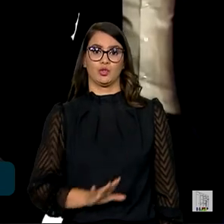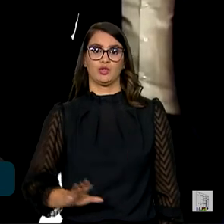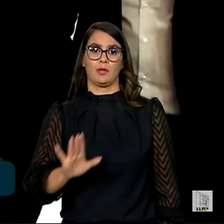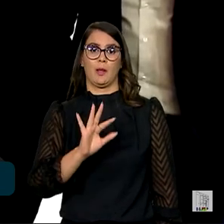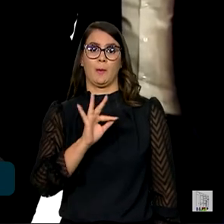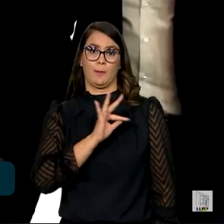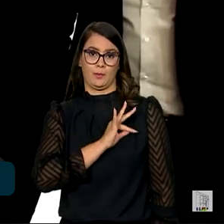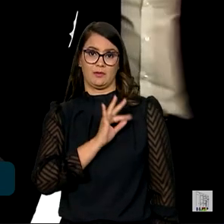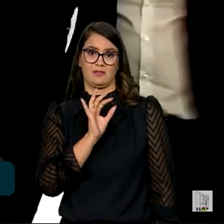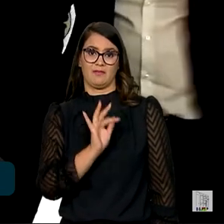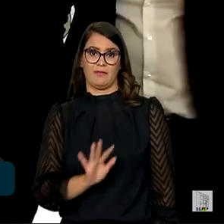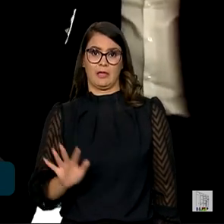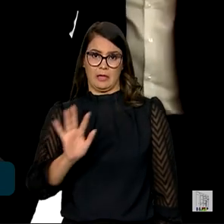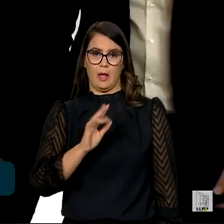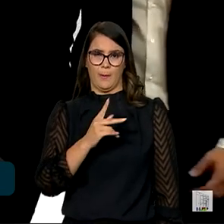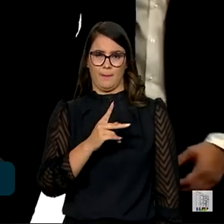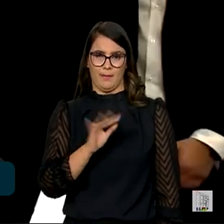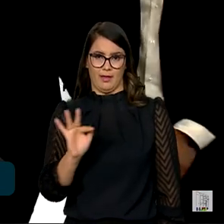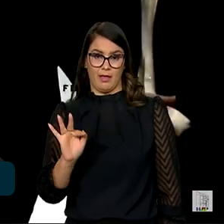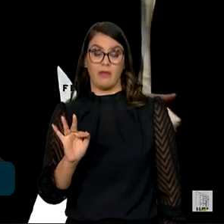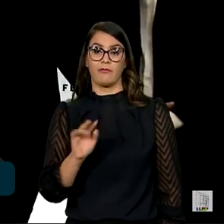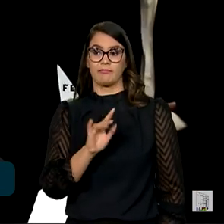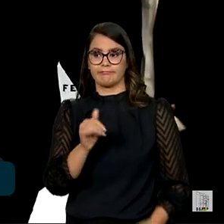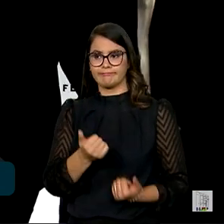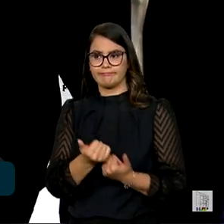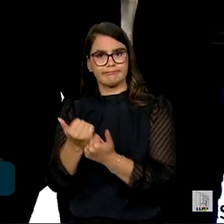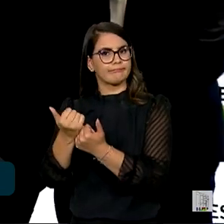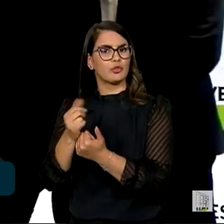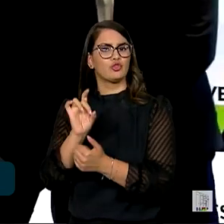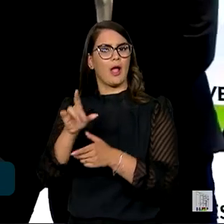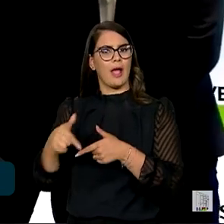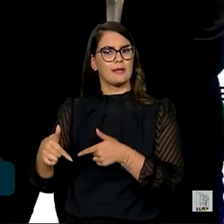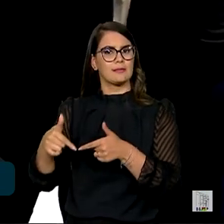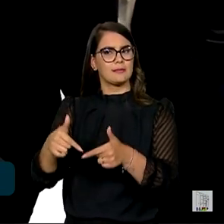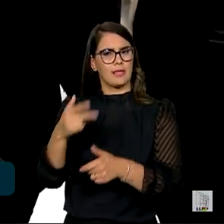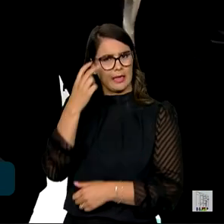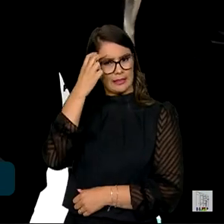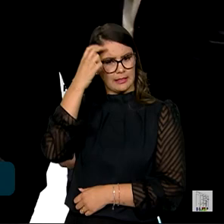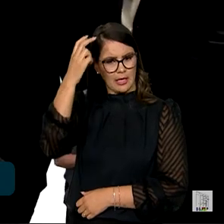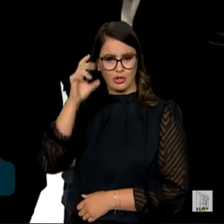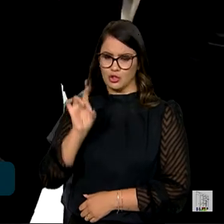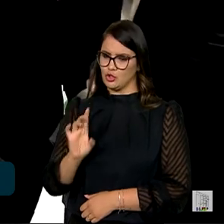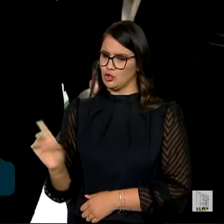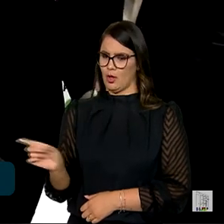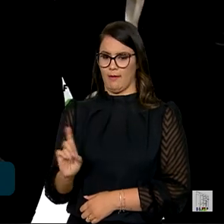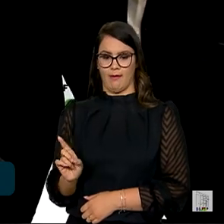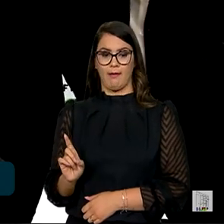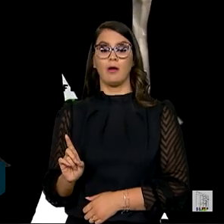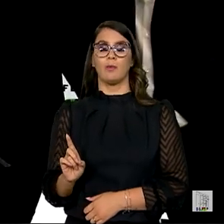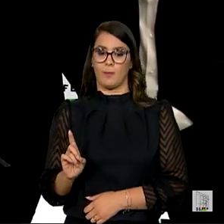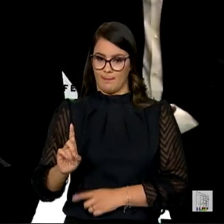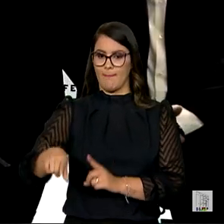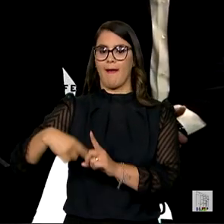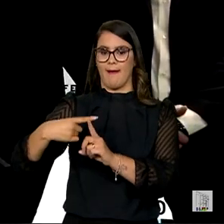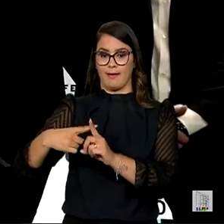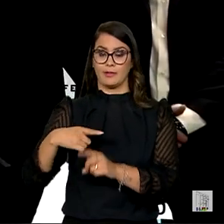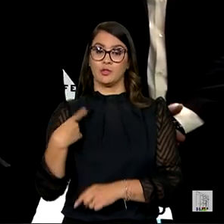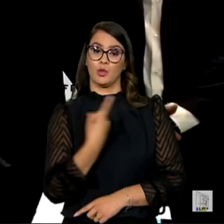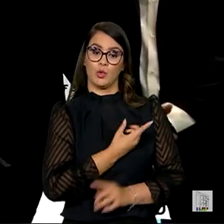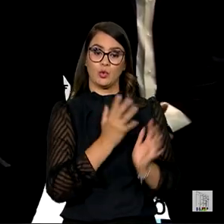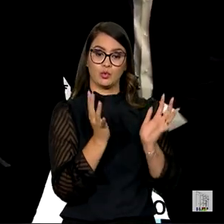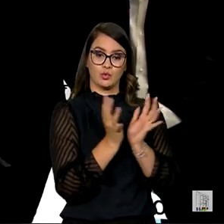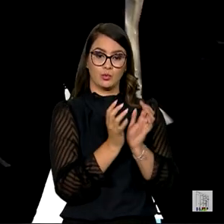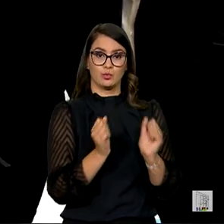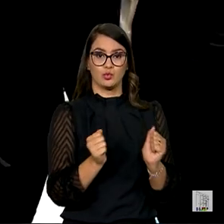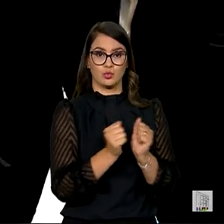Federal destacou que o apoio da PF vai além das ações de inteligência. Nossa equipe esteve e está lá com